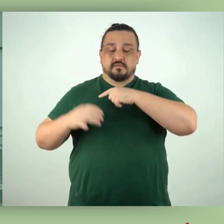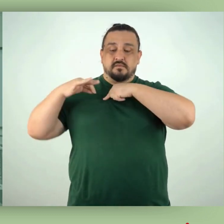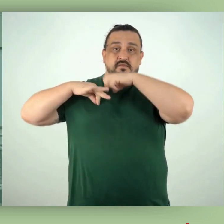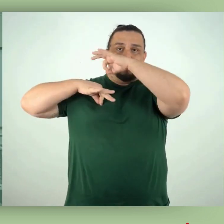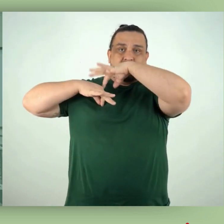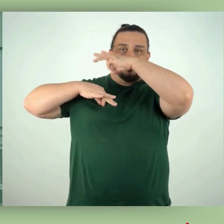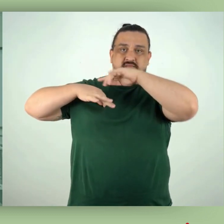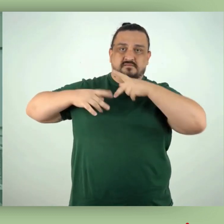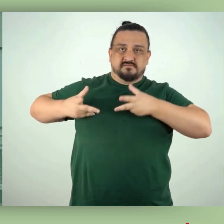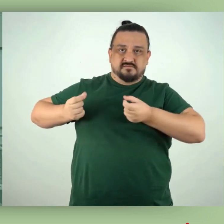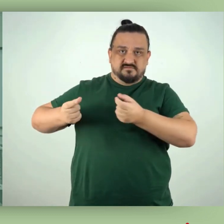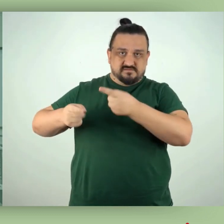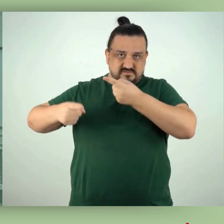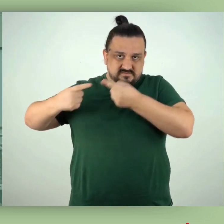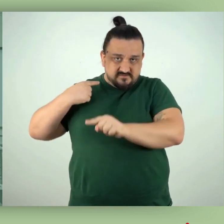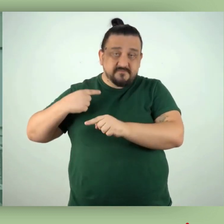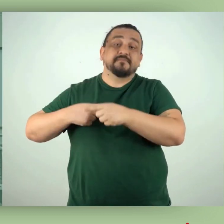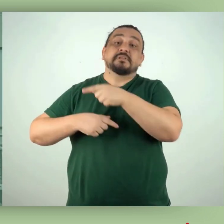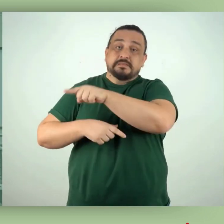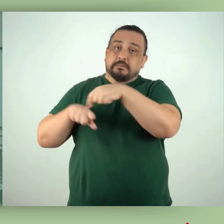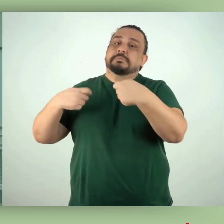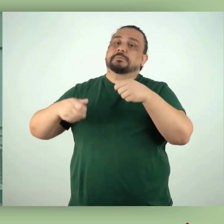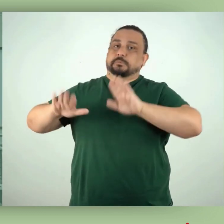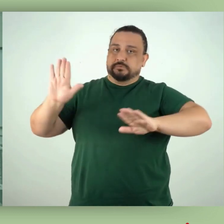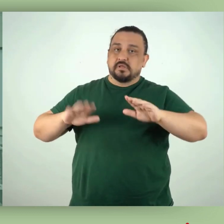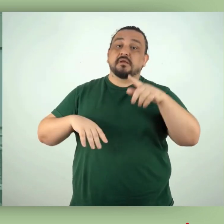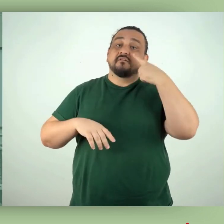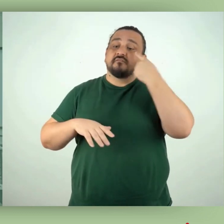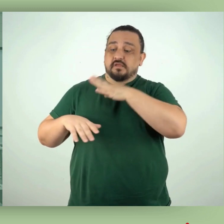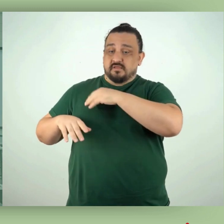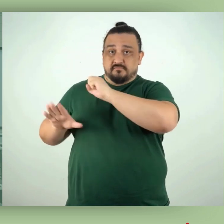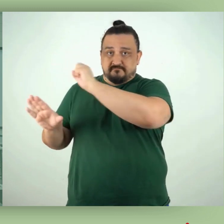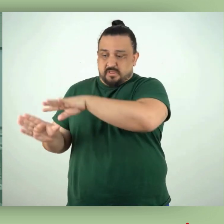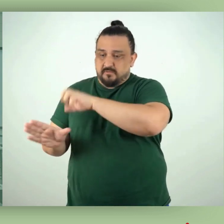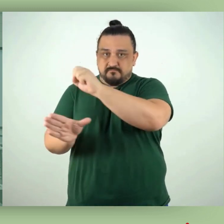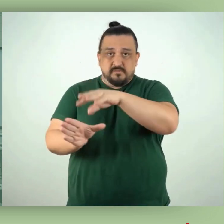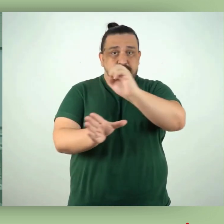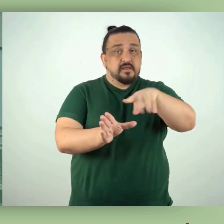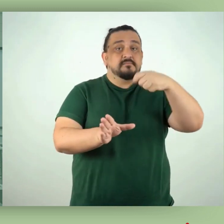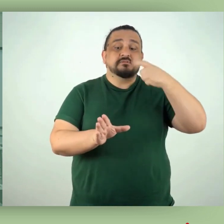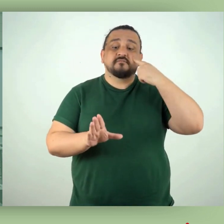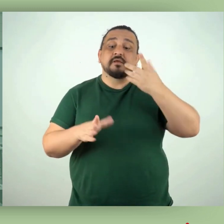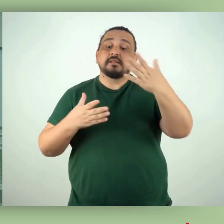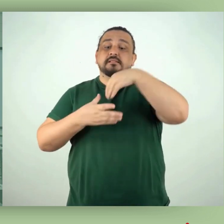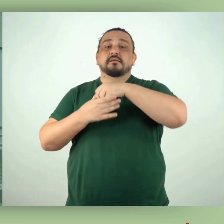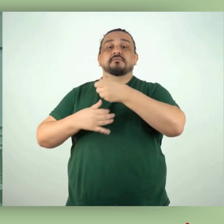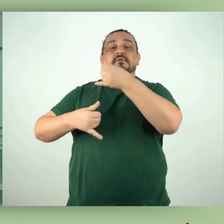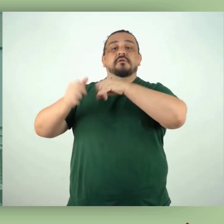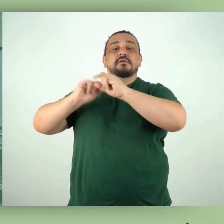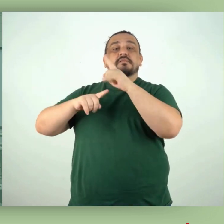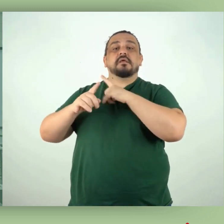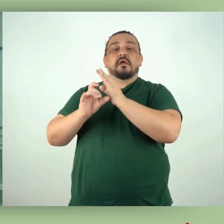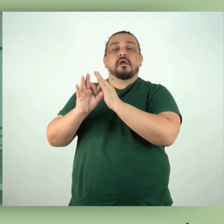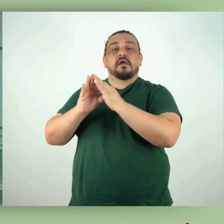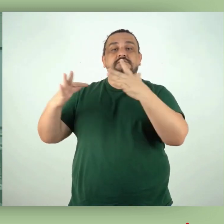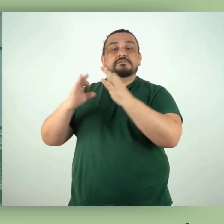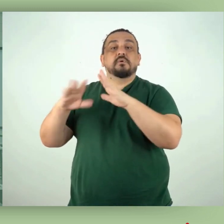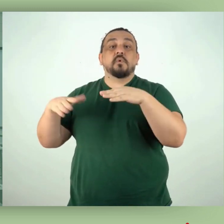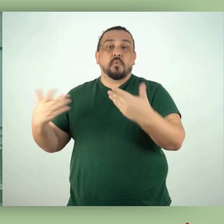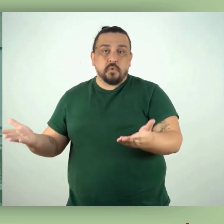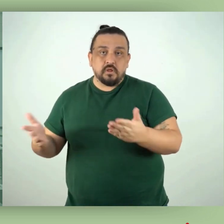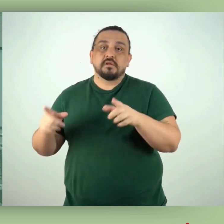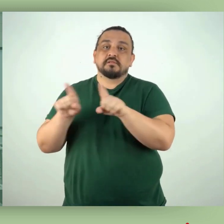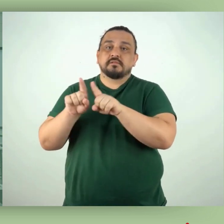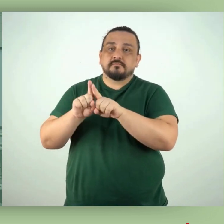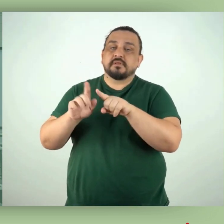Os rejeitos radioativos devem ser segregados de acordo com o radionuclídeo ou natureza da radiação, estado